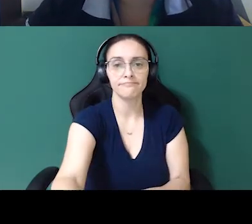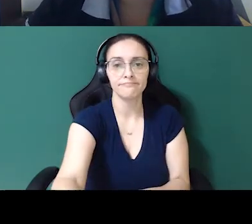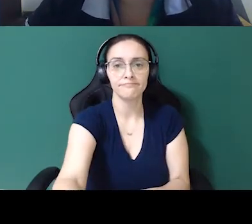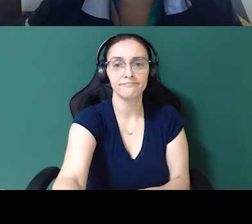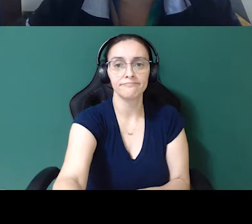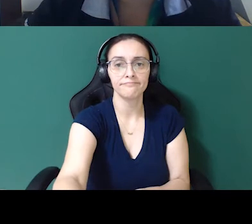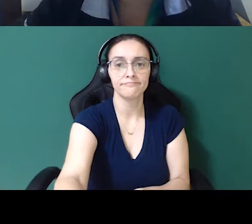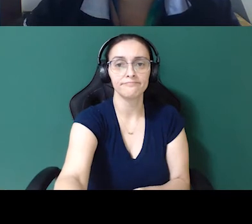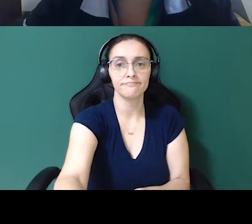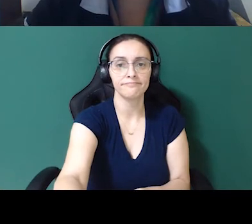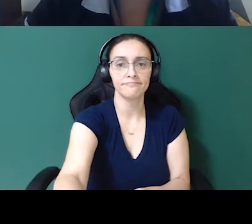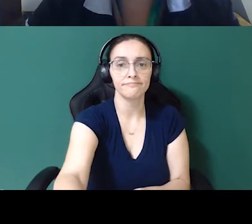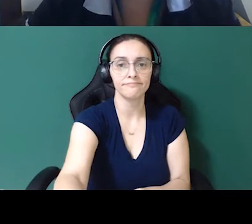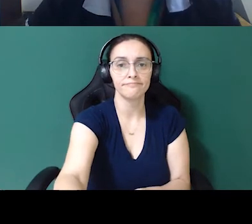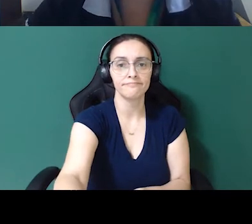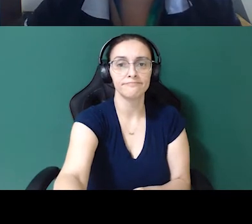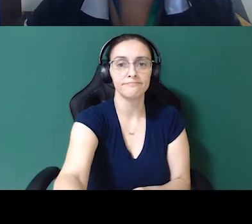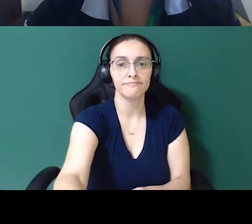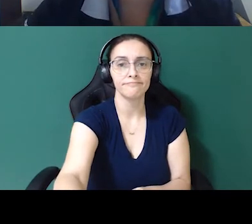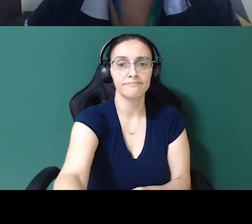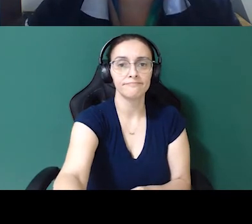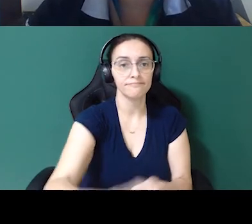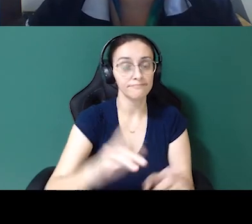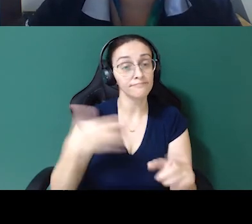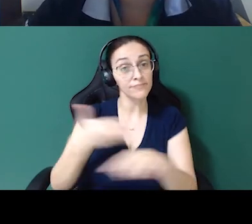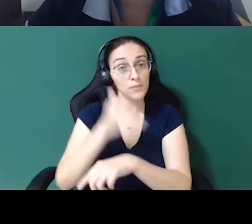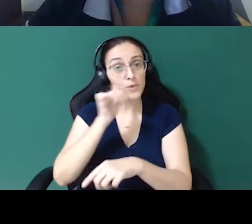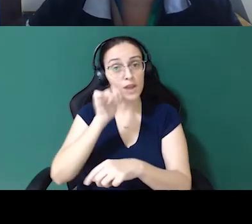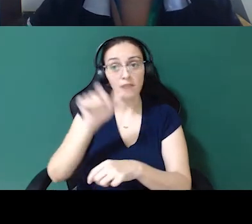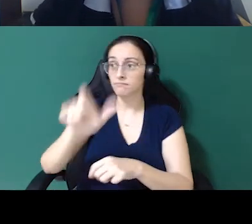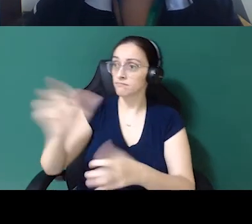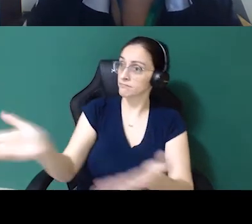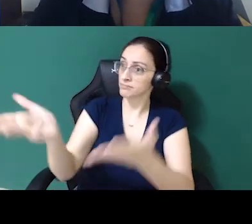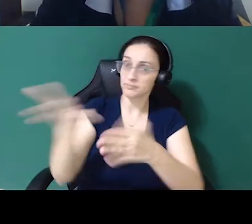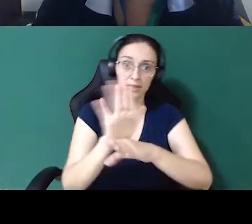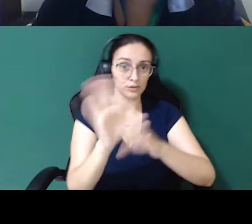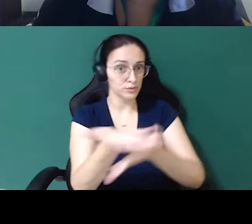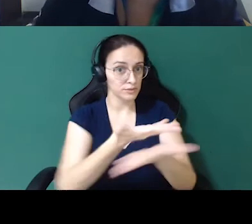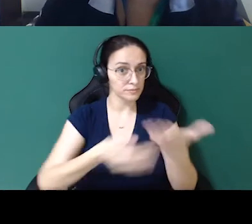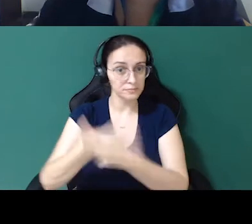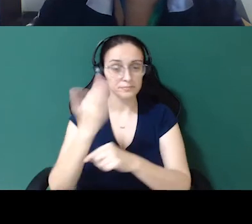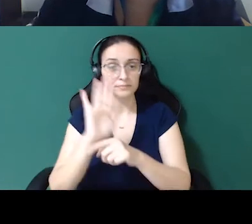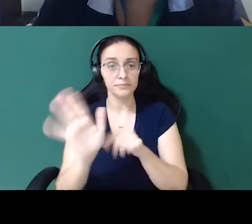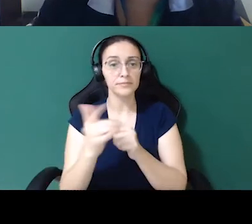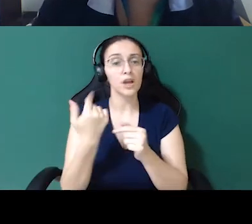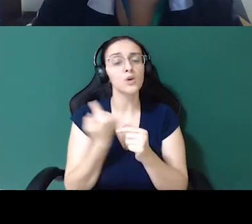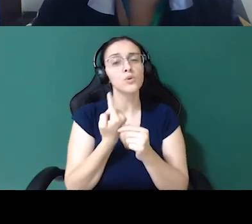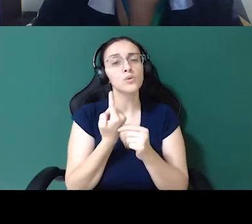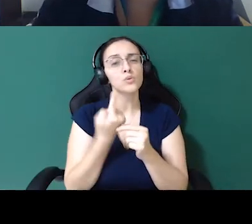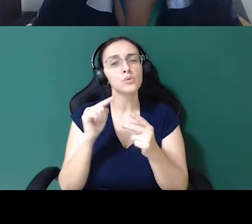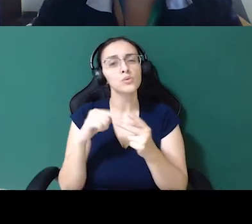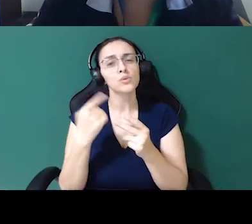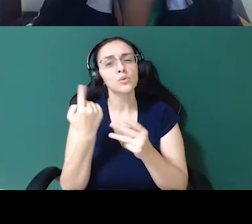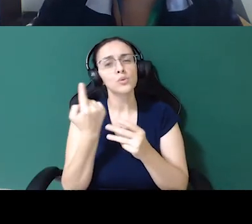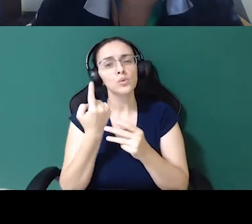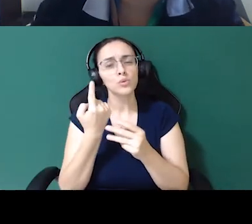integrar mesmo, que são oportunidades mesmo de uma mulher estar levantando a outra. E, por último ponto, eu coloquei a